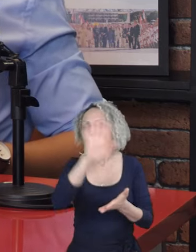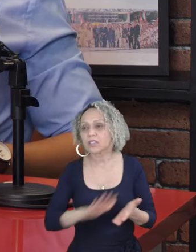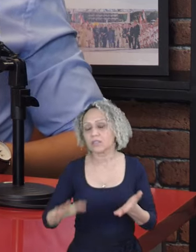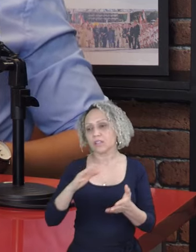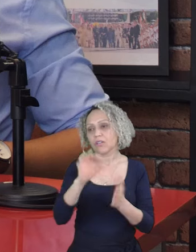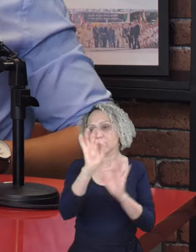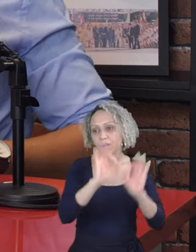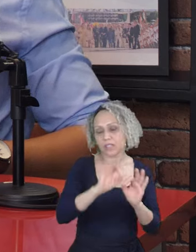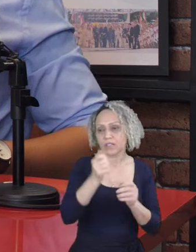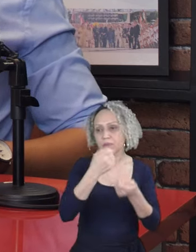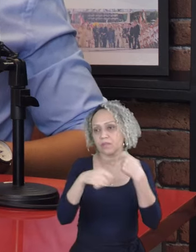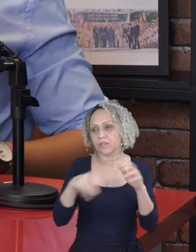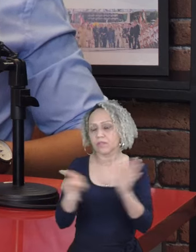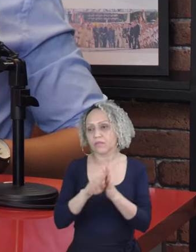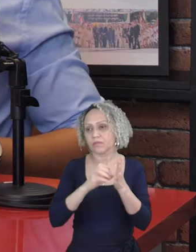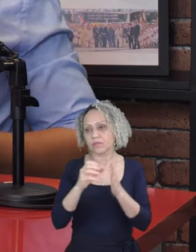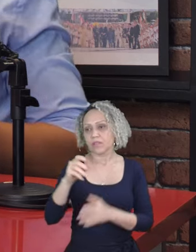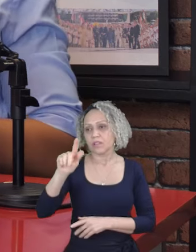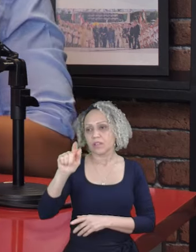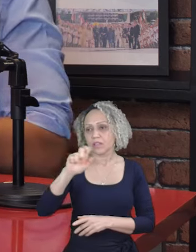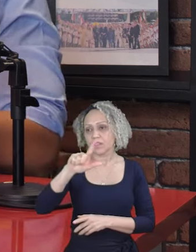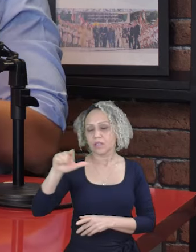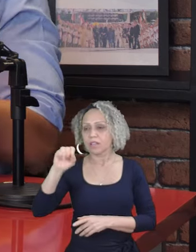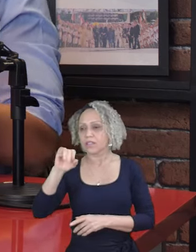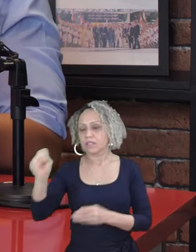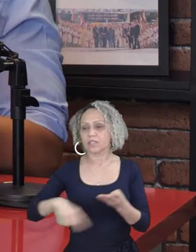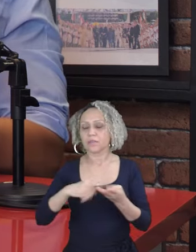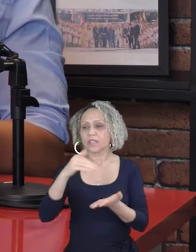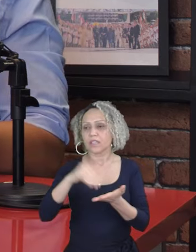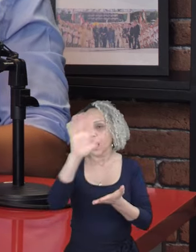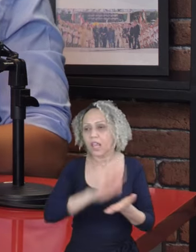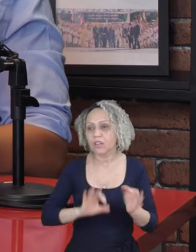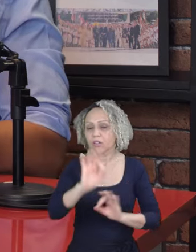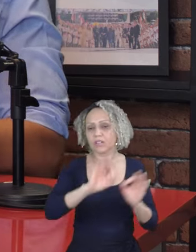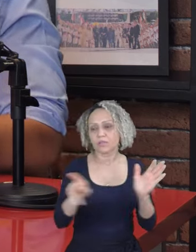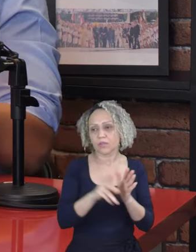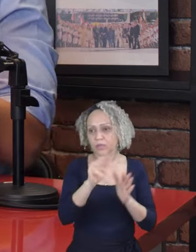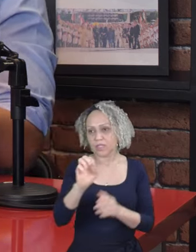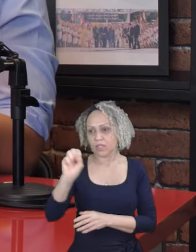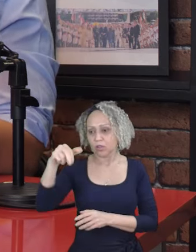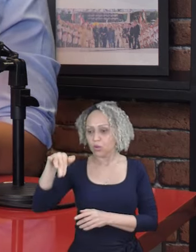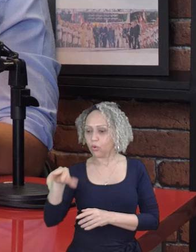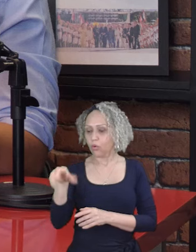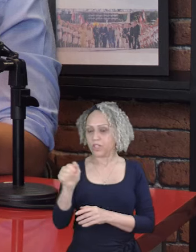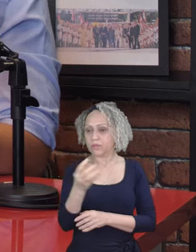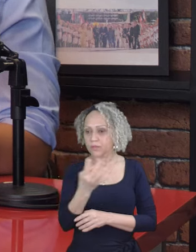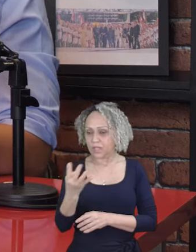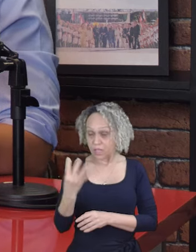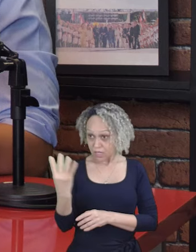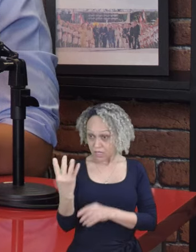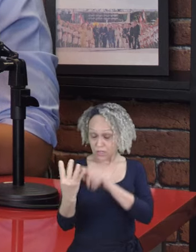da secretária nacional de planejamento e finanças do partido, Glaise Andrade, e da secretária nacional de organização do PT, Sônia Braga. Na